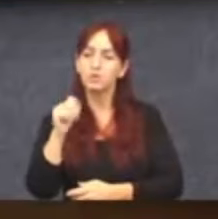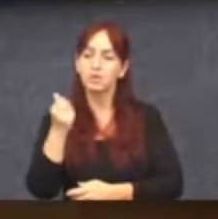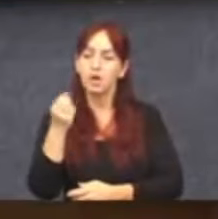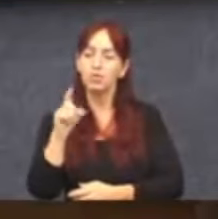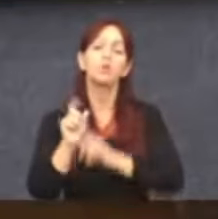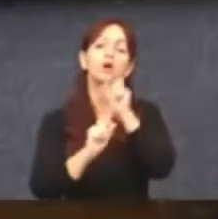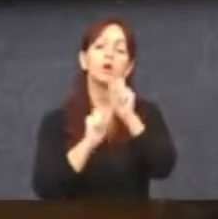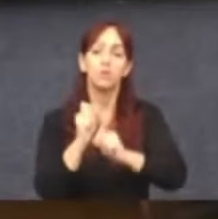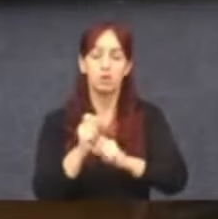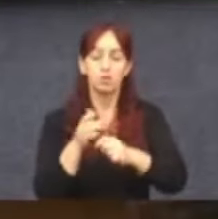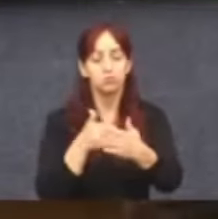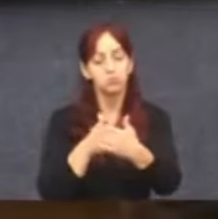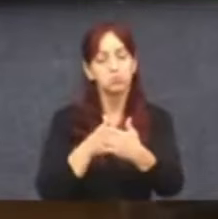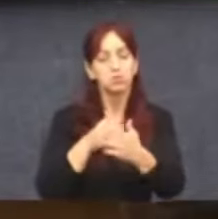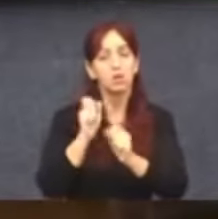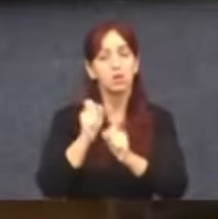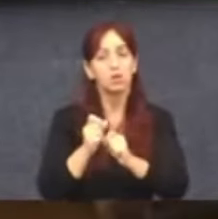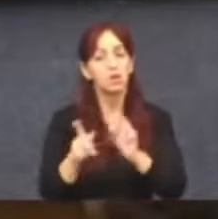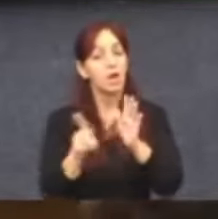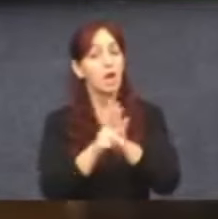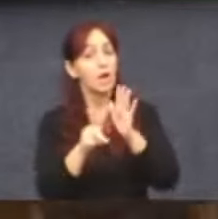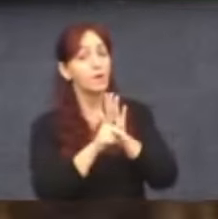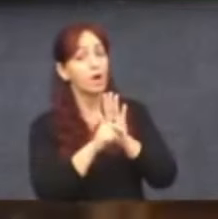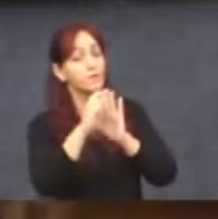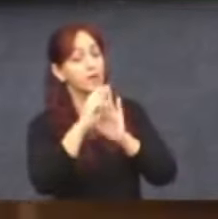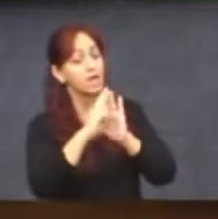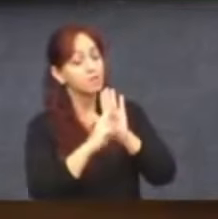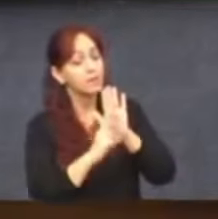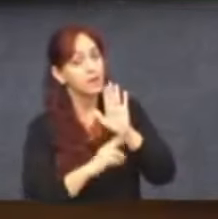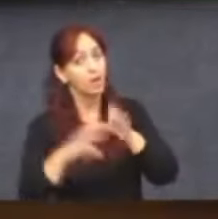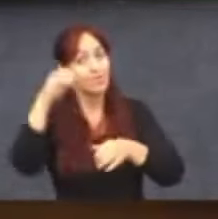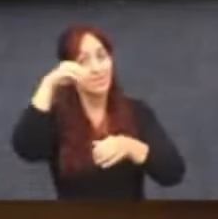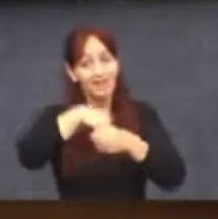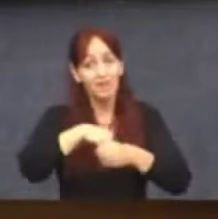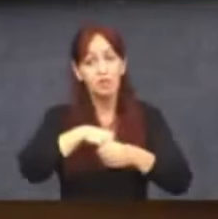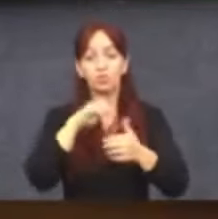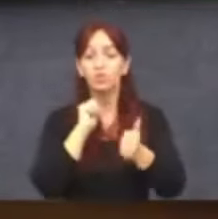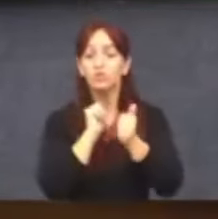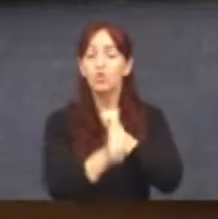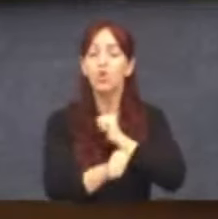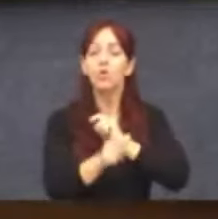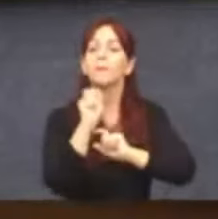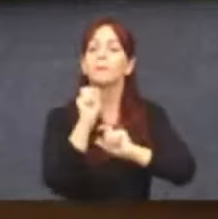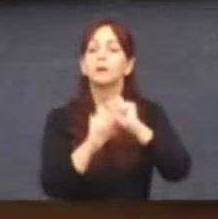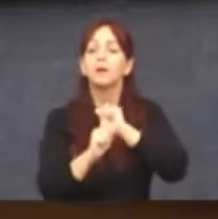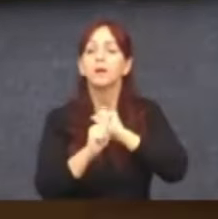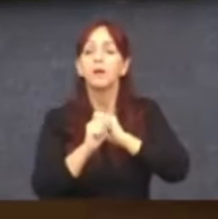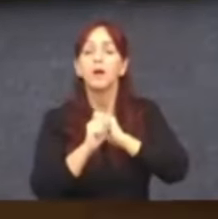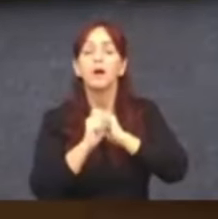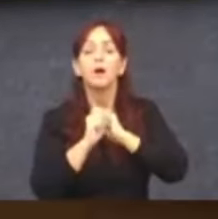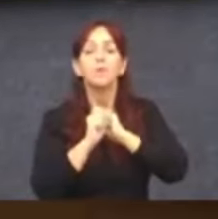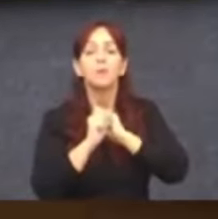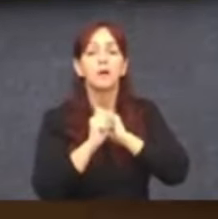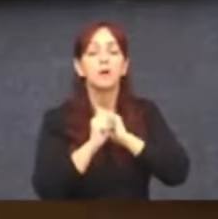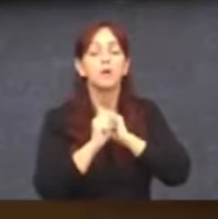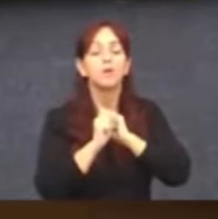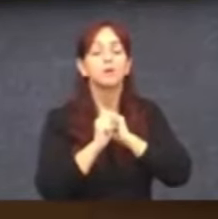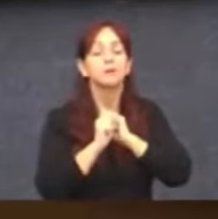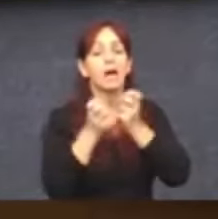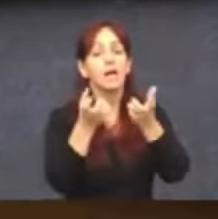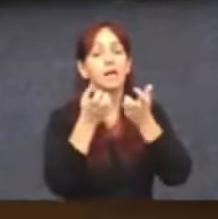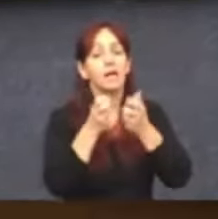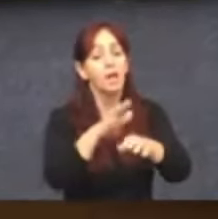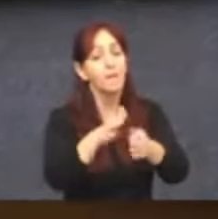a ferramenta regimental, dentro das regras do jogo, para a gente invocar o famoso diálogo.